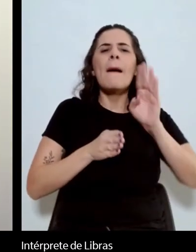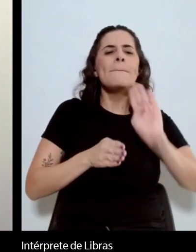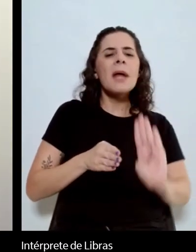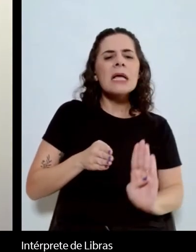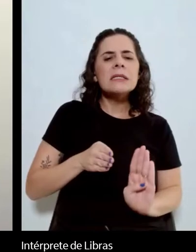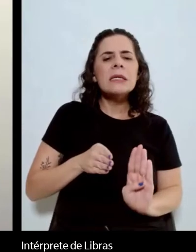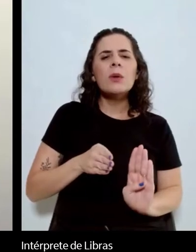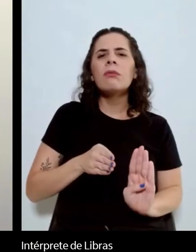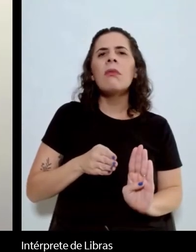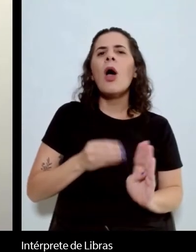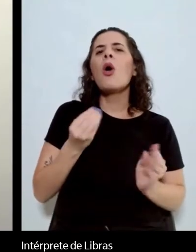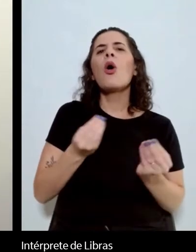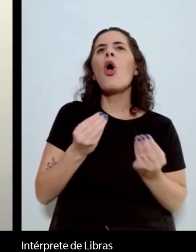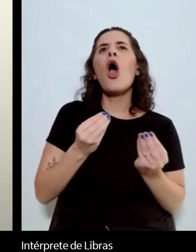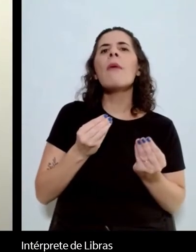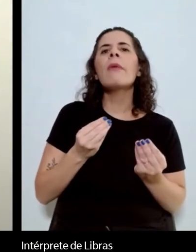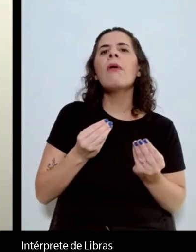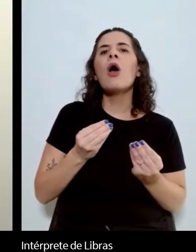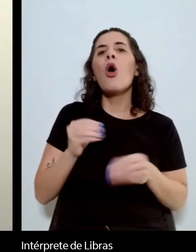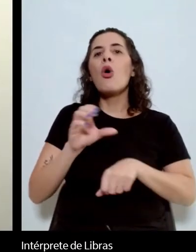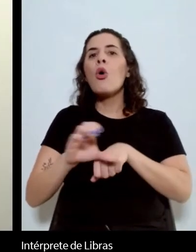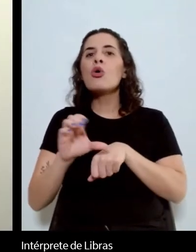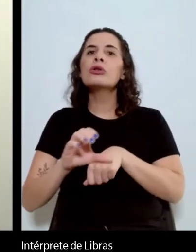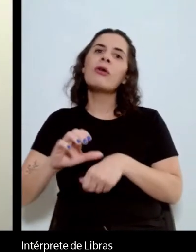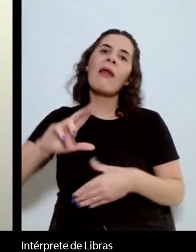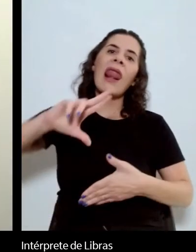cursos de literatura latino-americana.